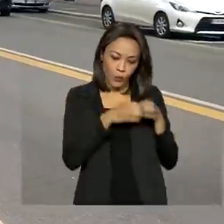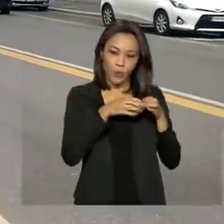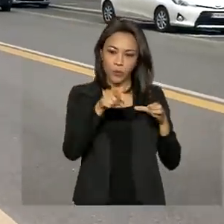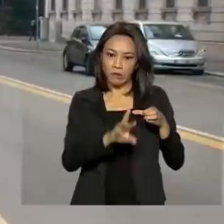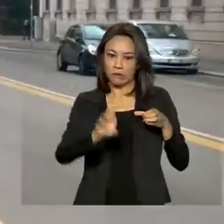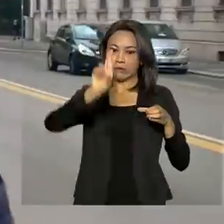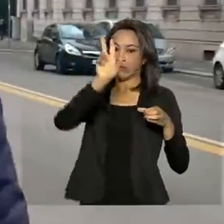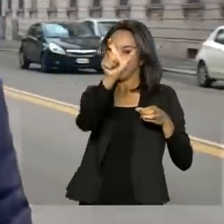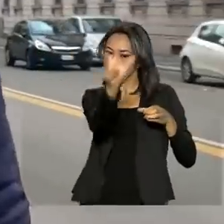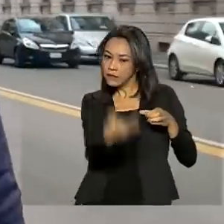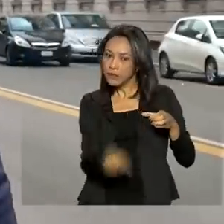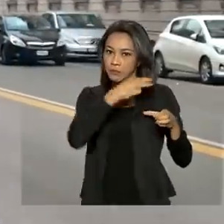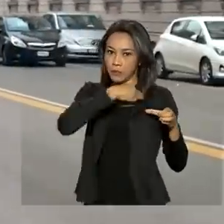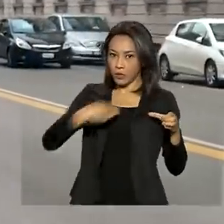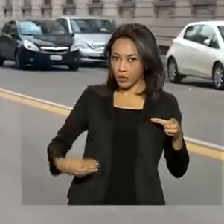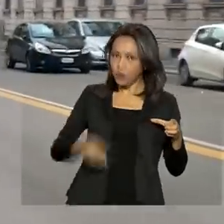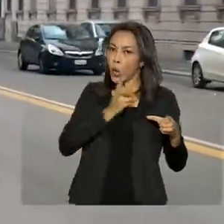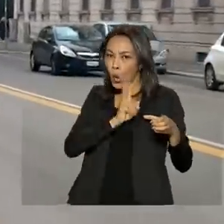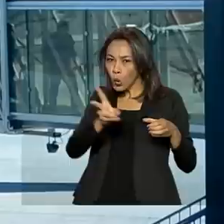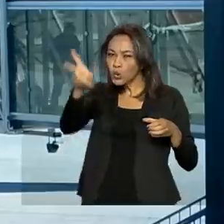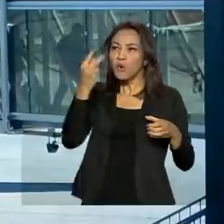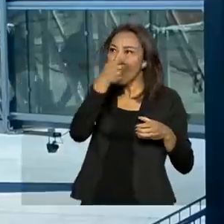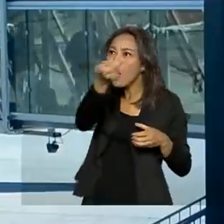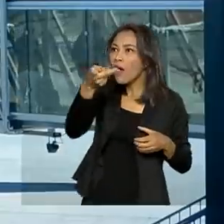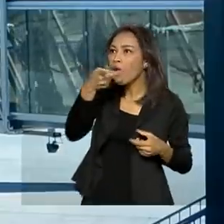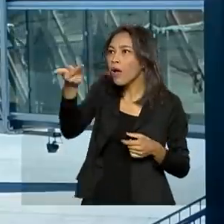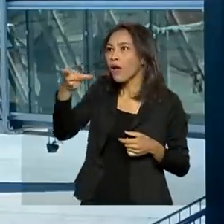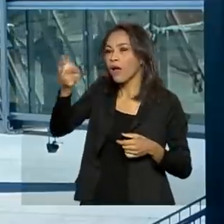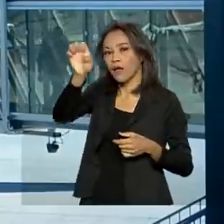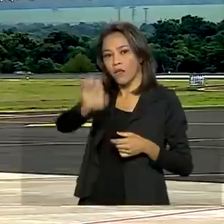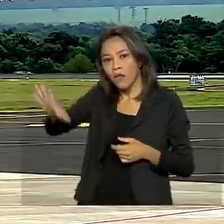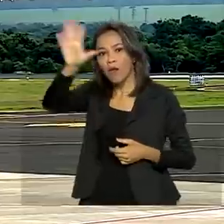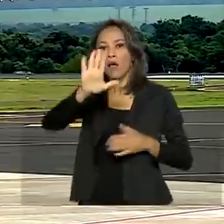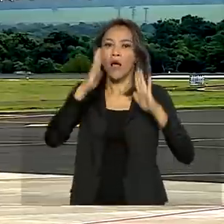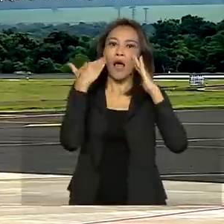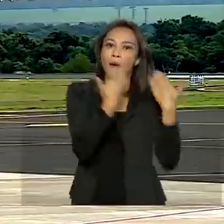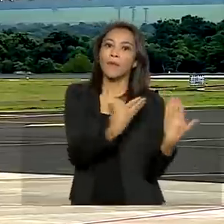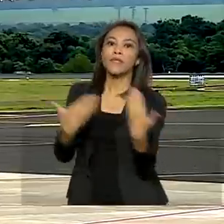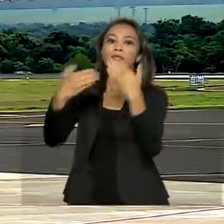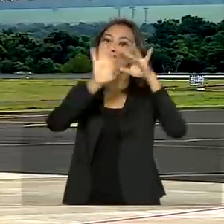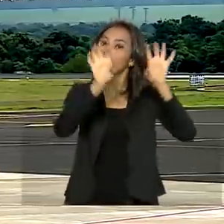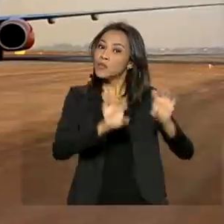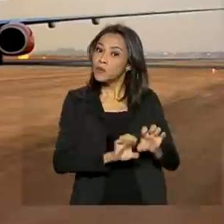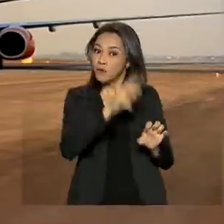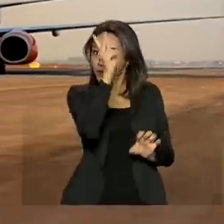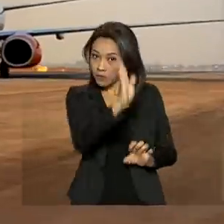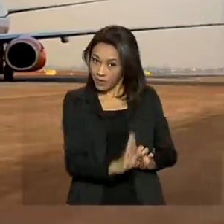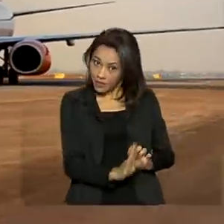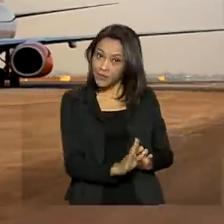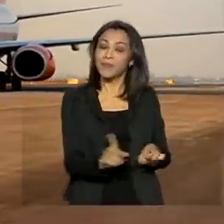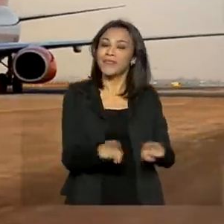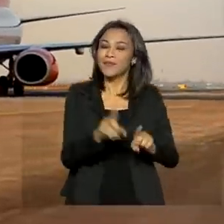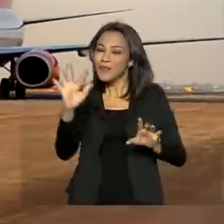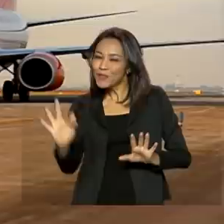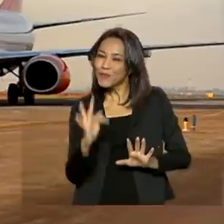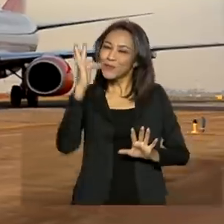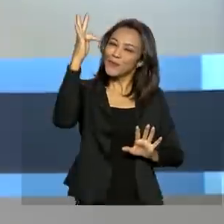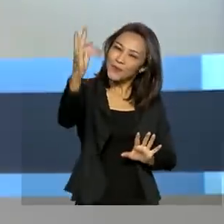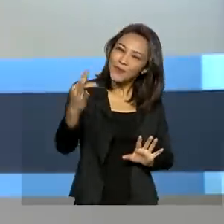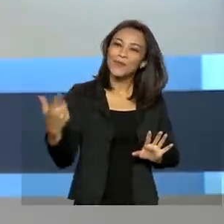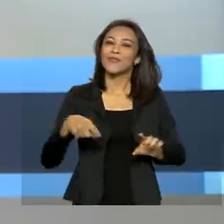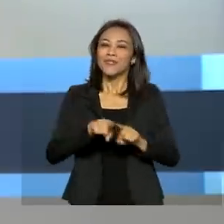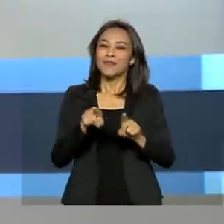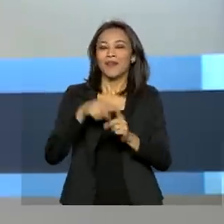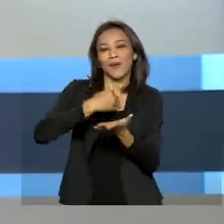ministro Tarcísio de Freitas continua na Europa, apresentando o setor de infraestrutura brasileiro e as futuras concessões.